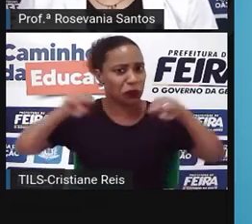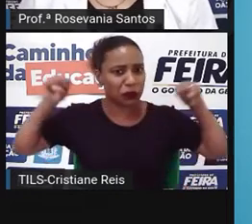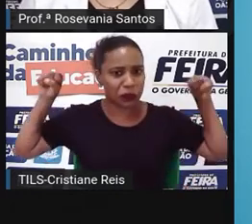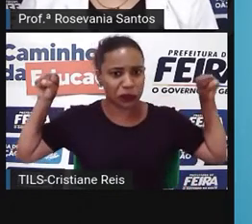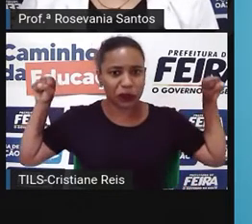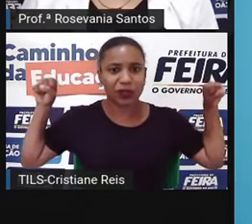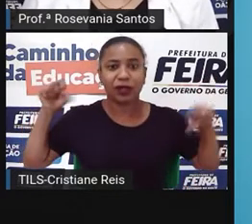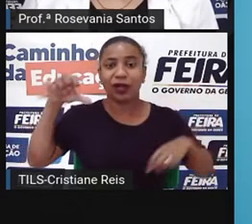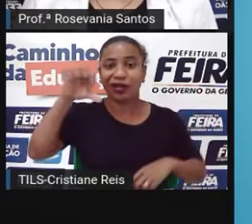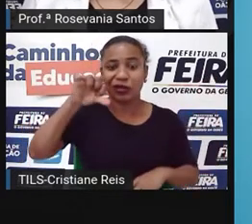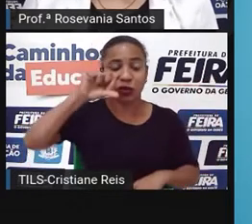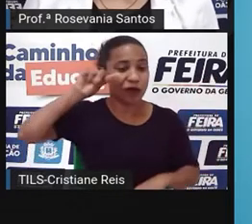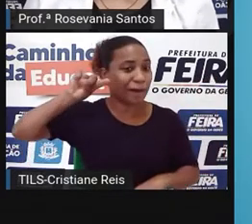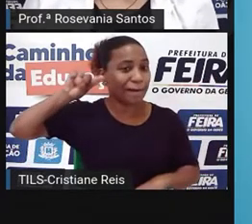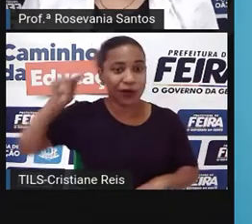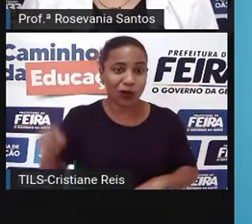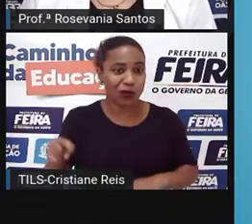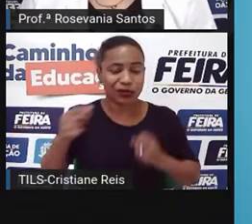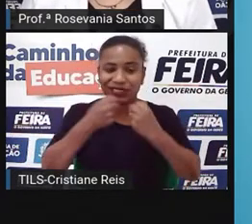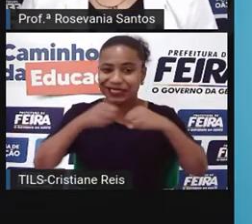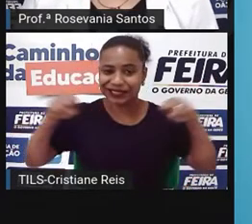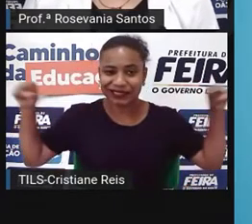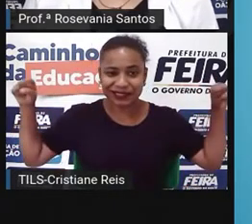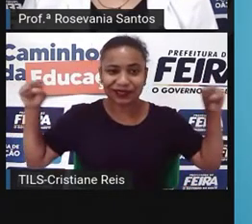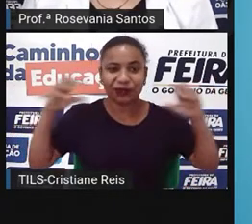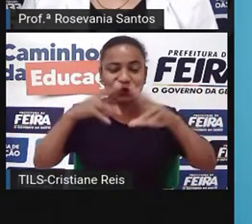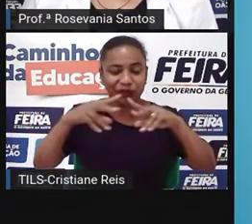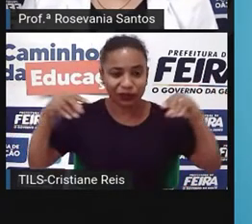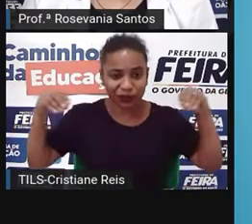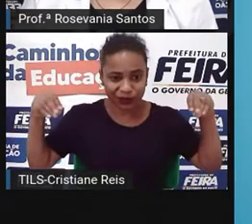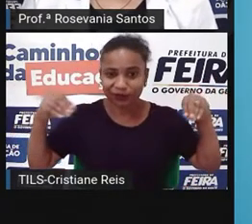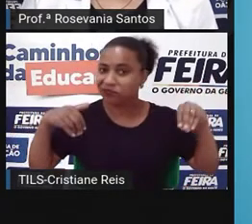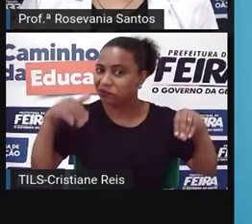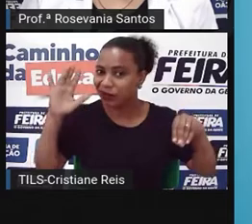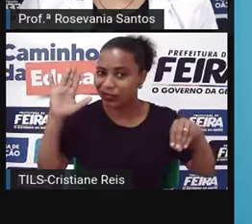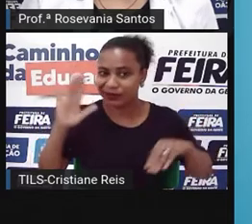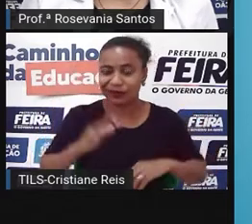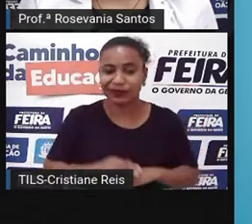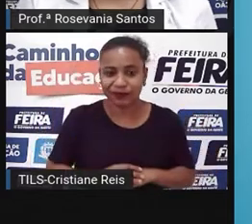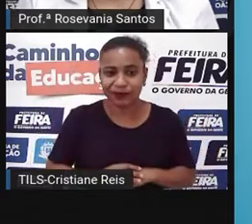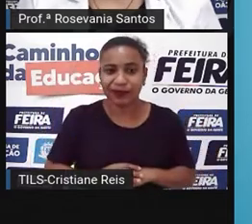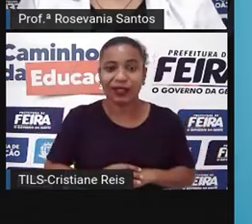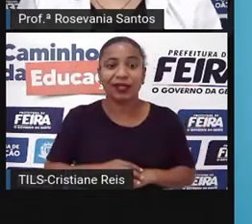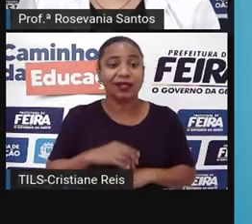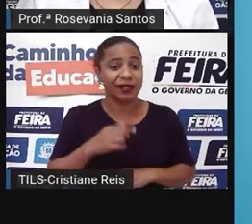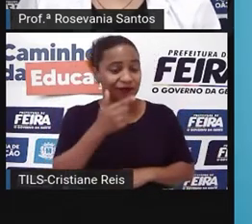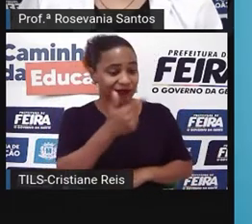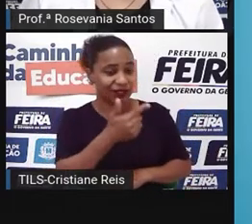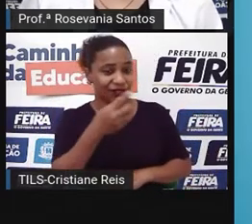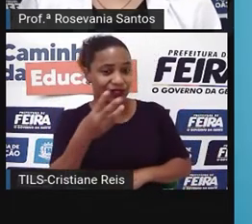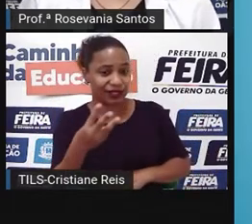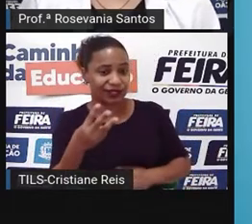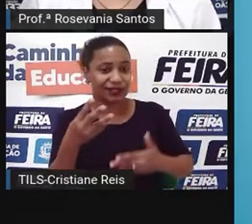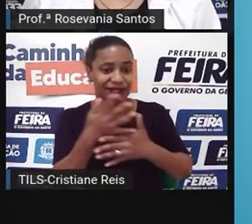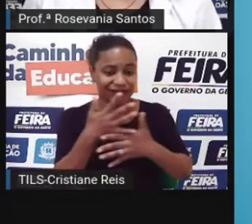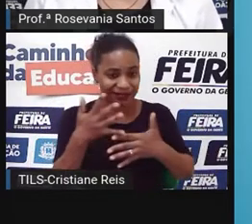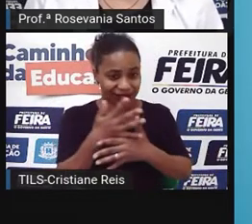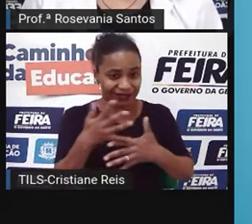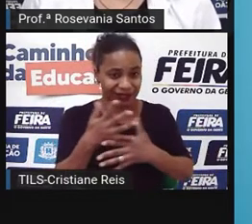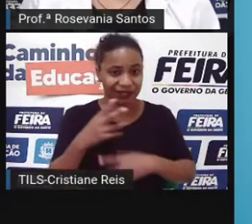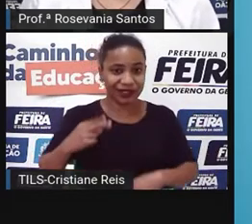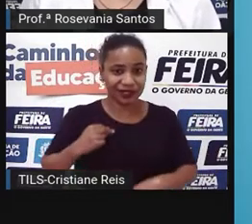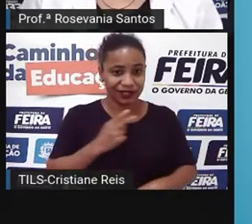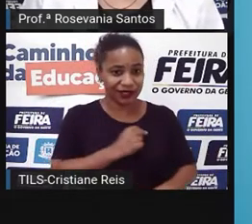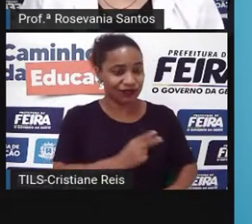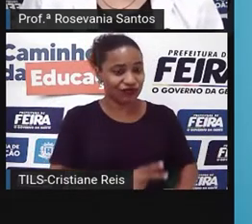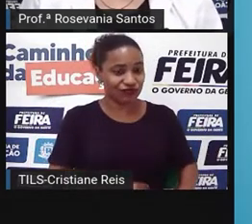A China tem 23 cidades, lá elas são chamadas de províncias, a mais populosa é Xangai,